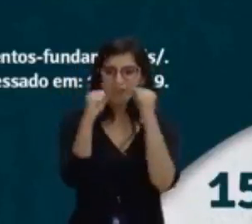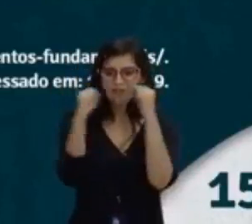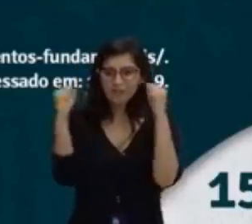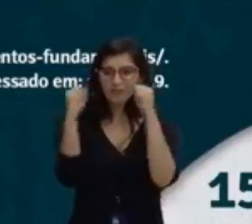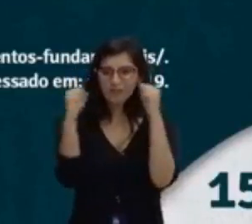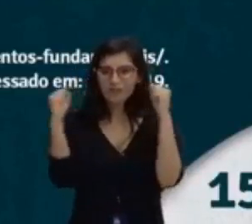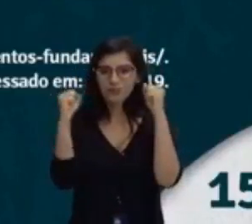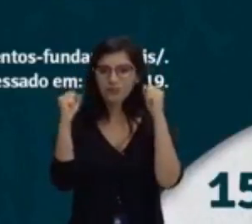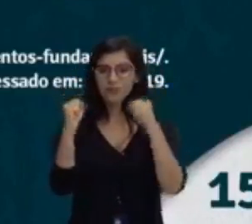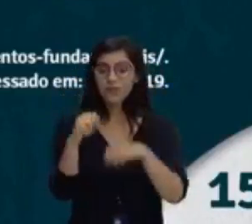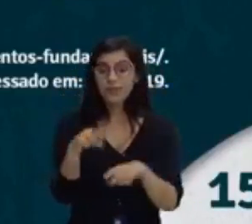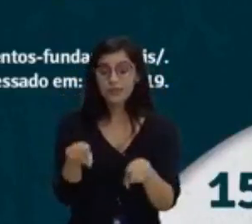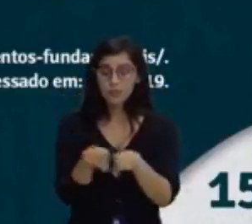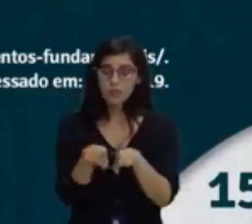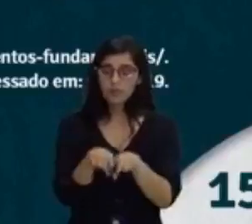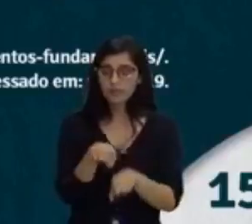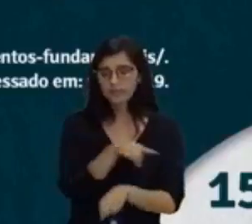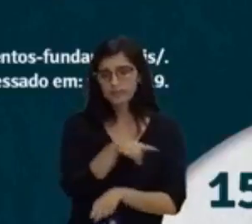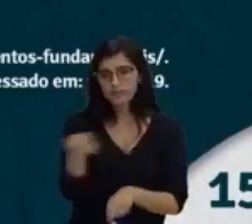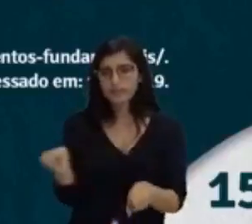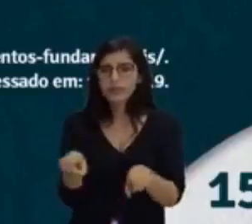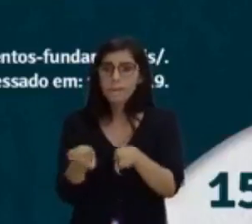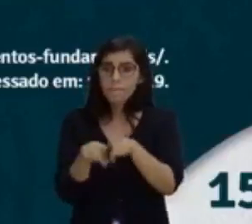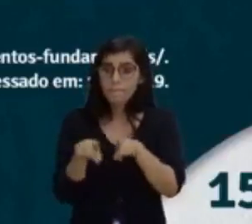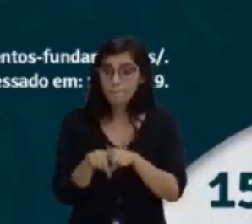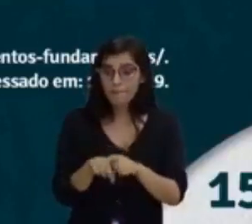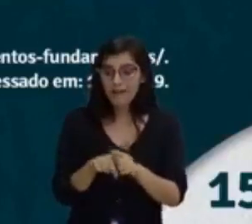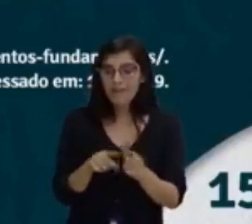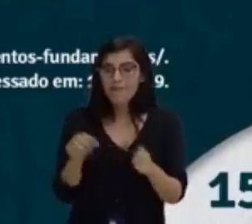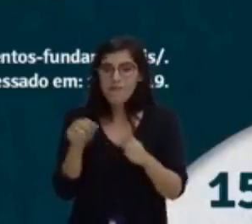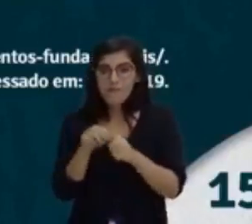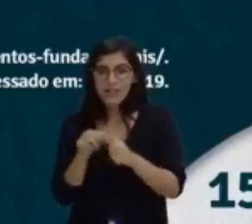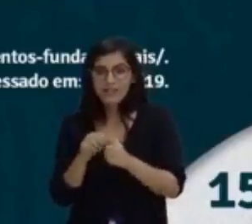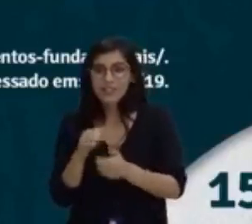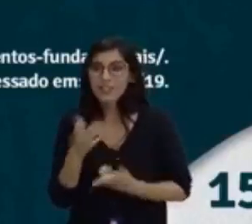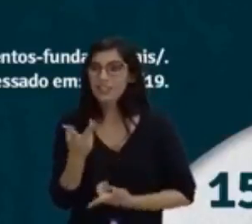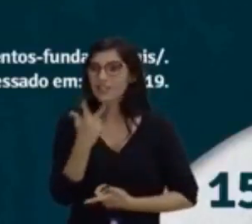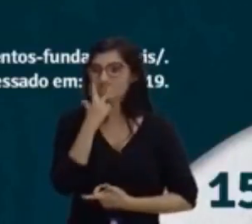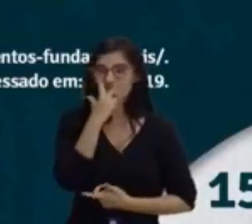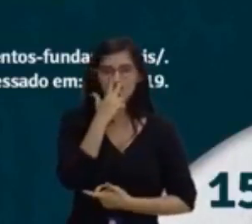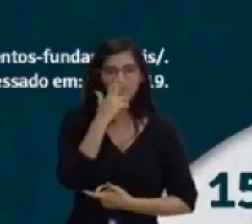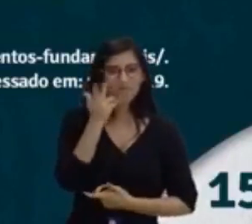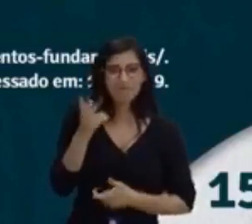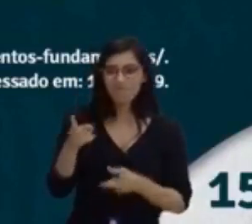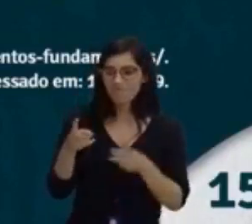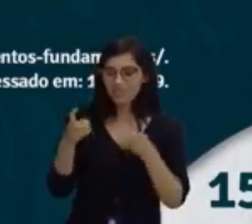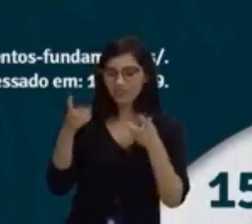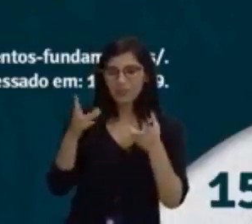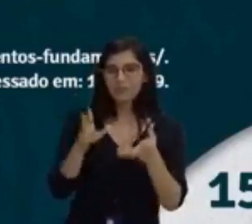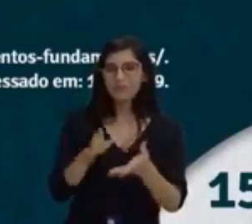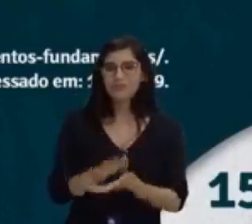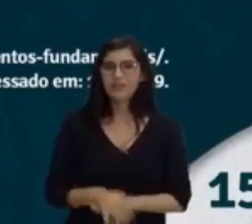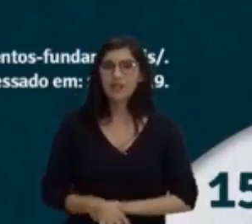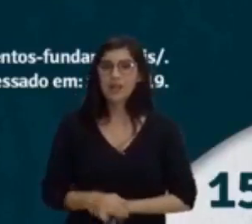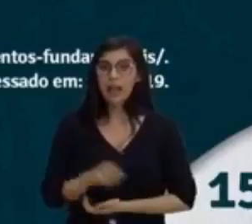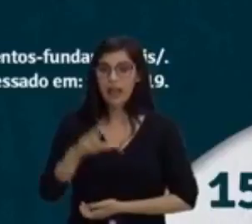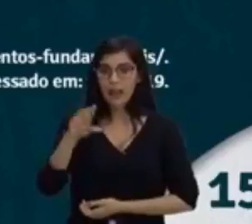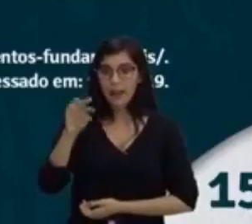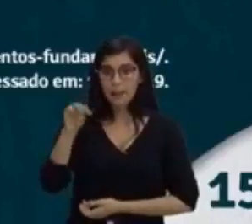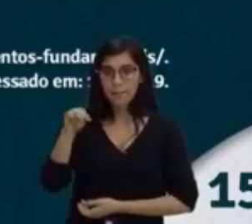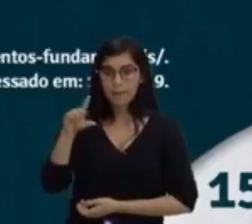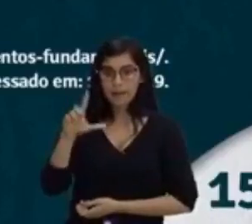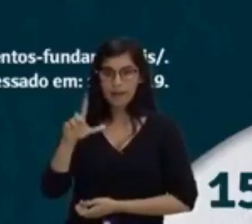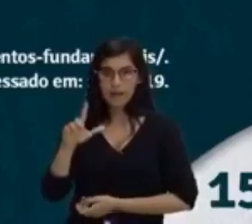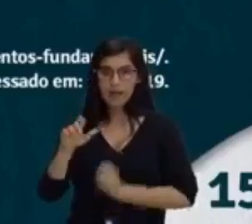E você talvez faça aí na sua localidade e nem tenha percebido, que é conhecido como RML. O que é o RML?